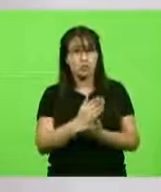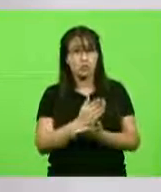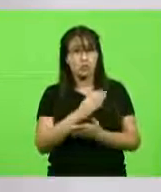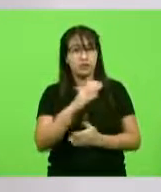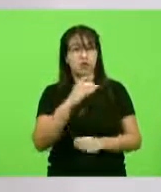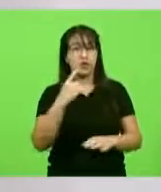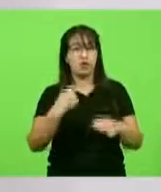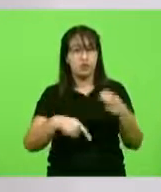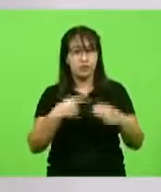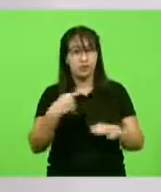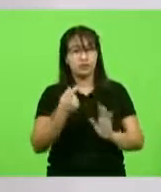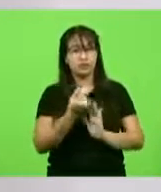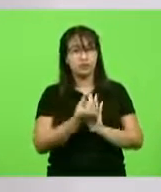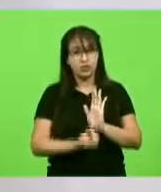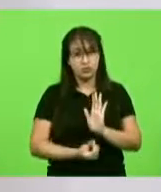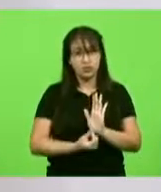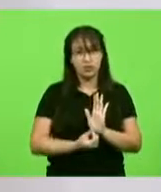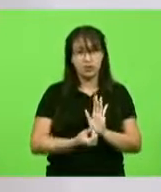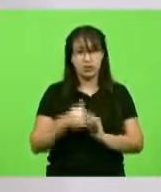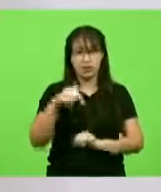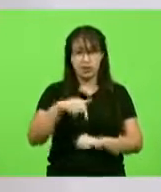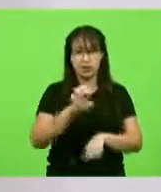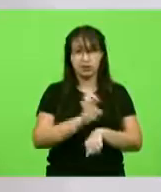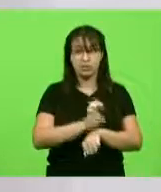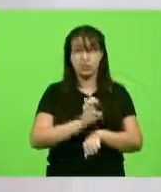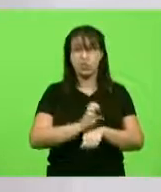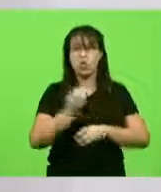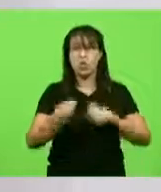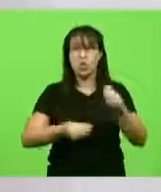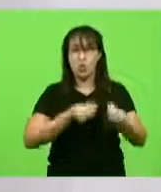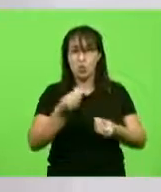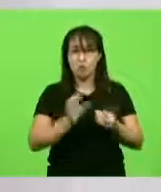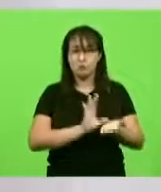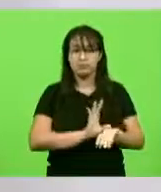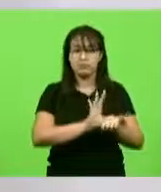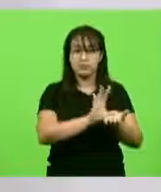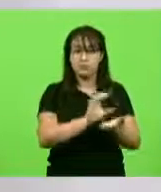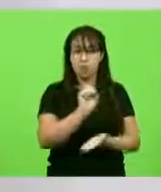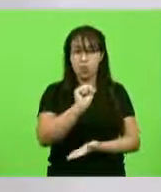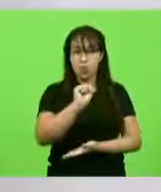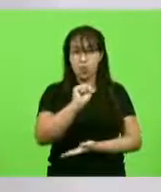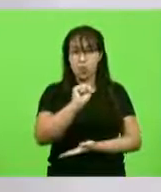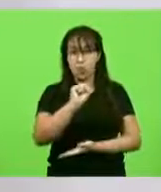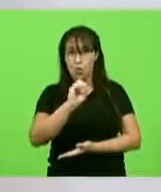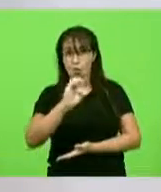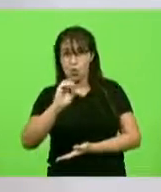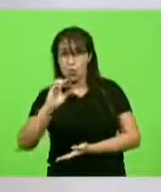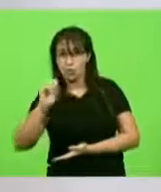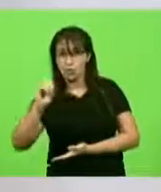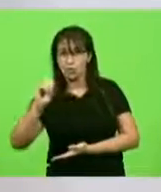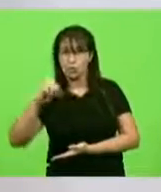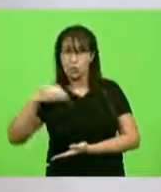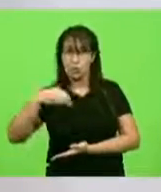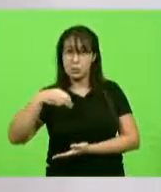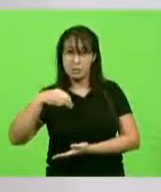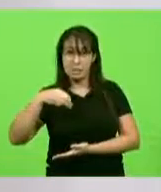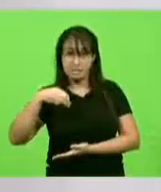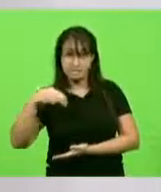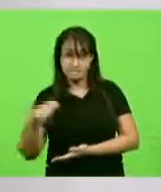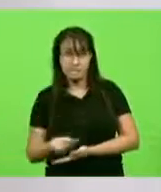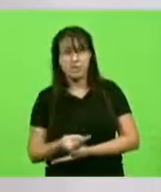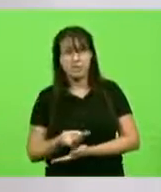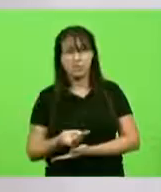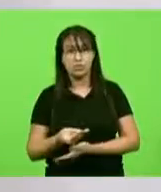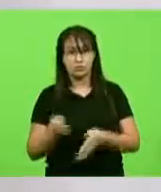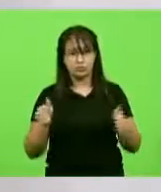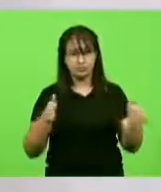Estado vai aportar 800 milhões nesse espaço de dois anos